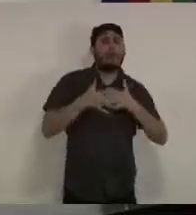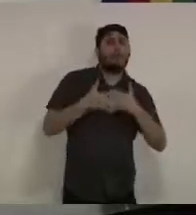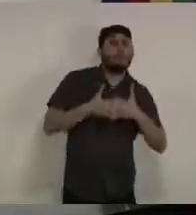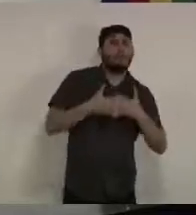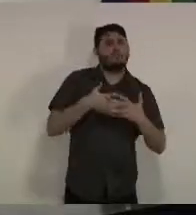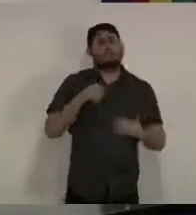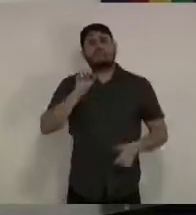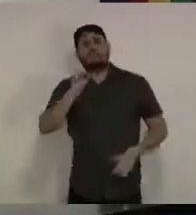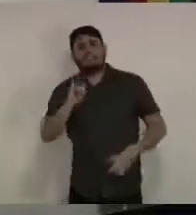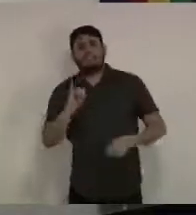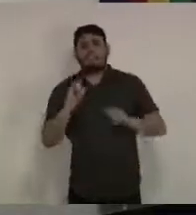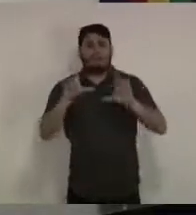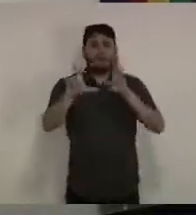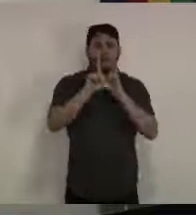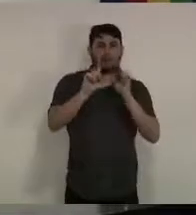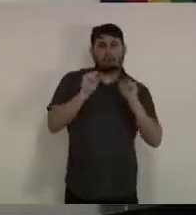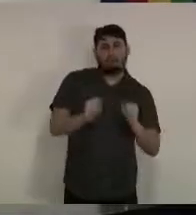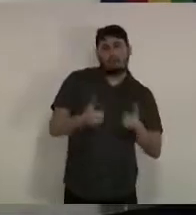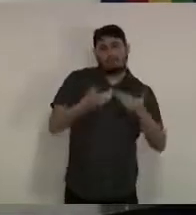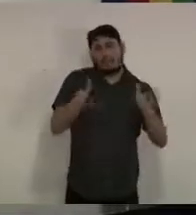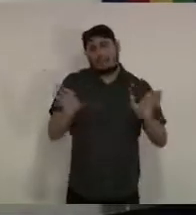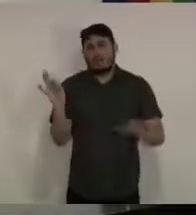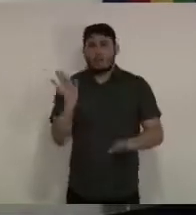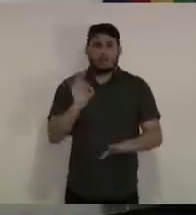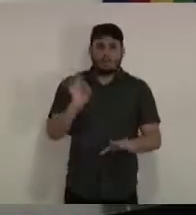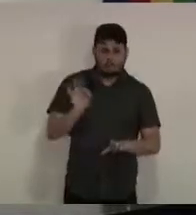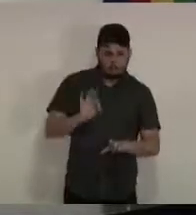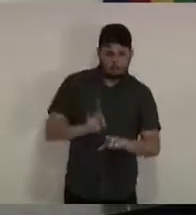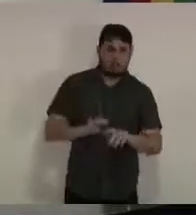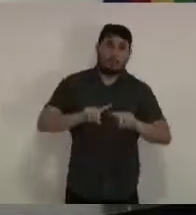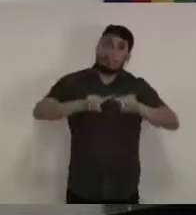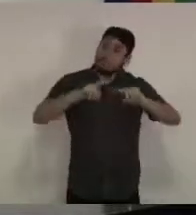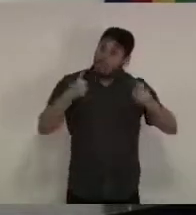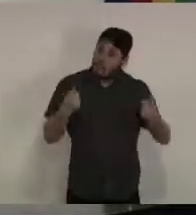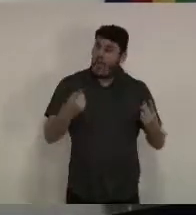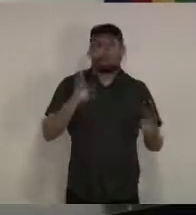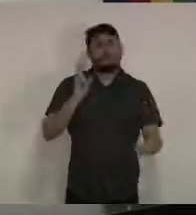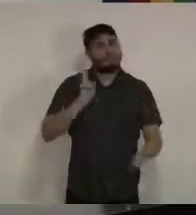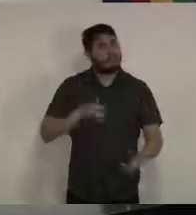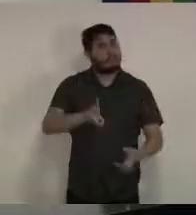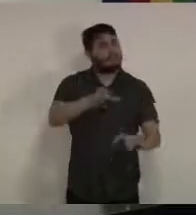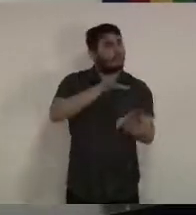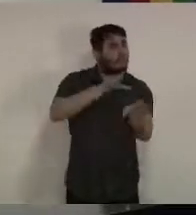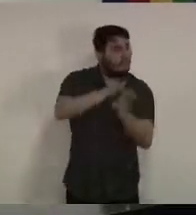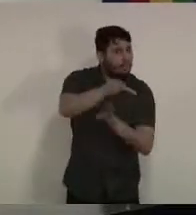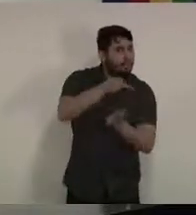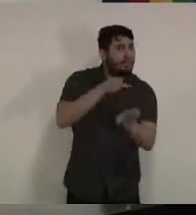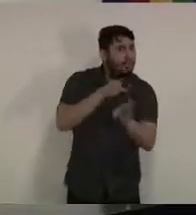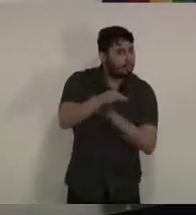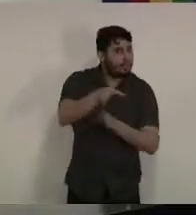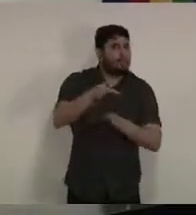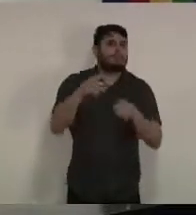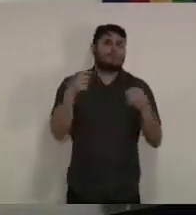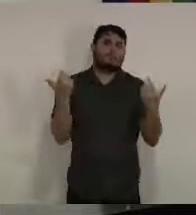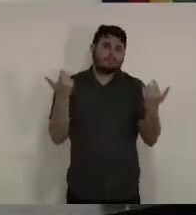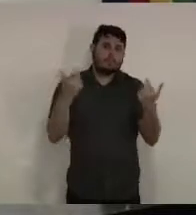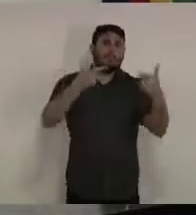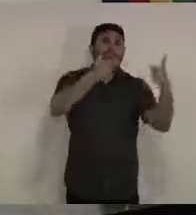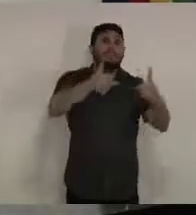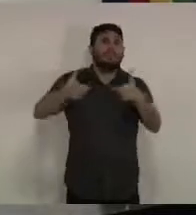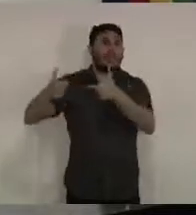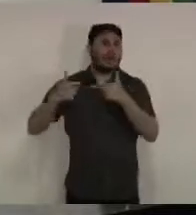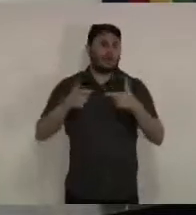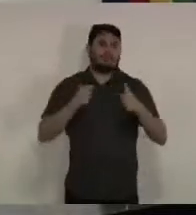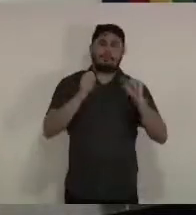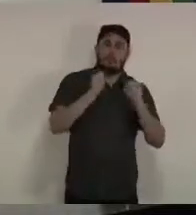denúncias e também com um roteiro que a gente estabelece toda semana de fiscalização nós vamos intensificar essa fiscalização para que